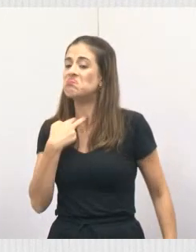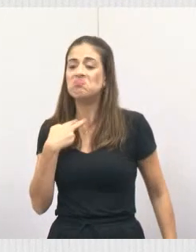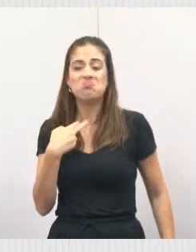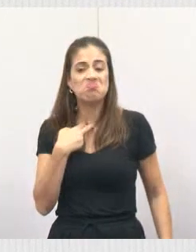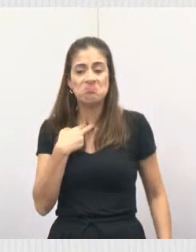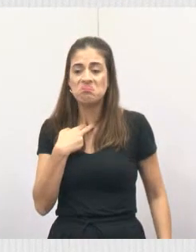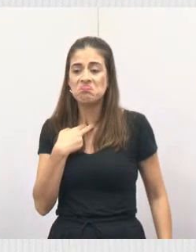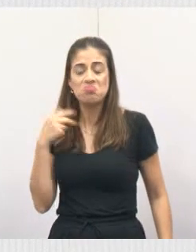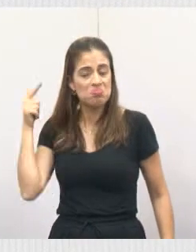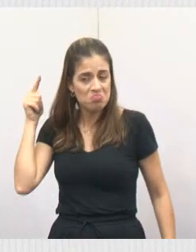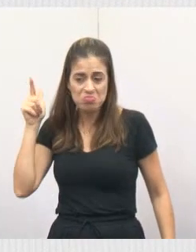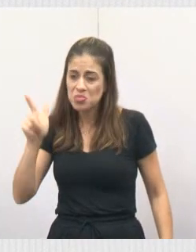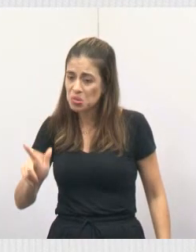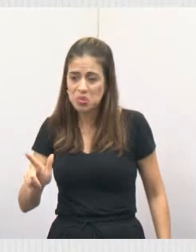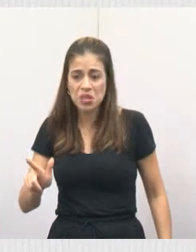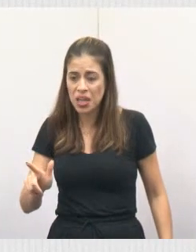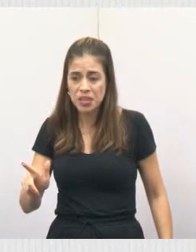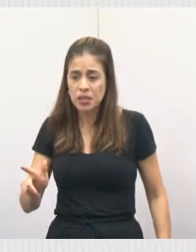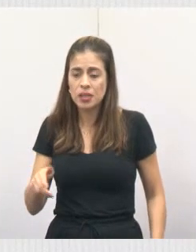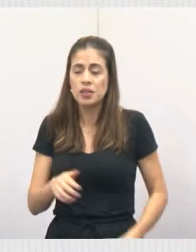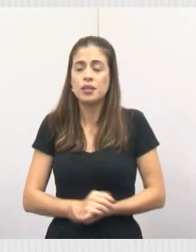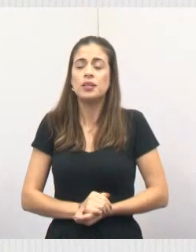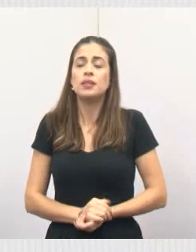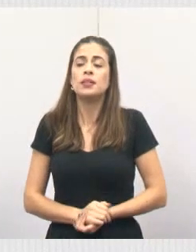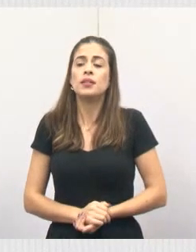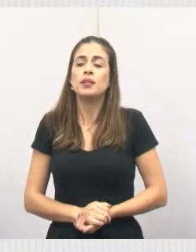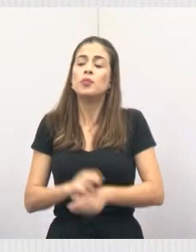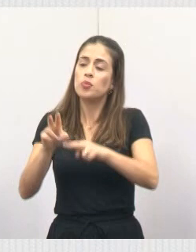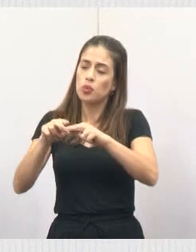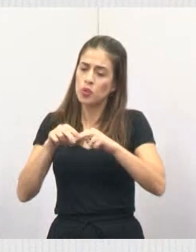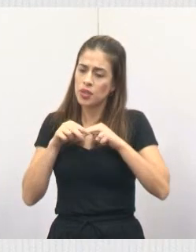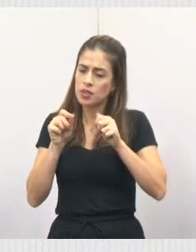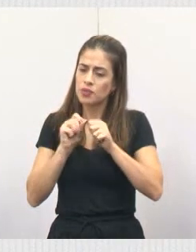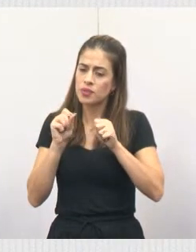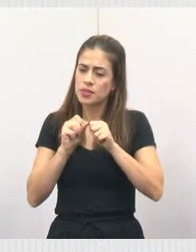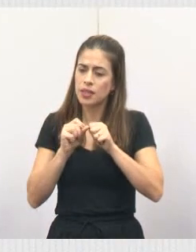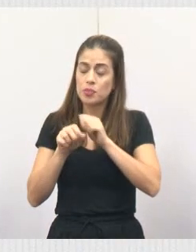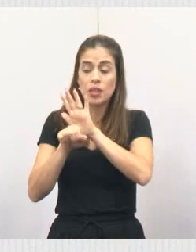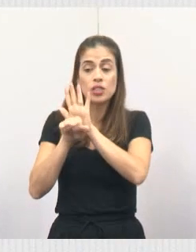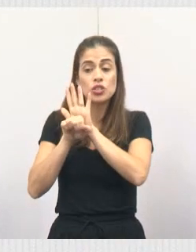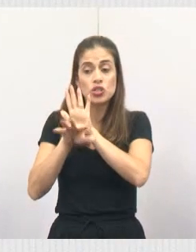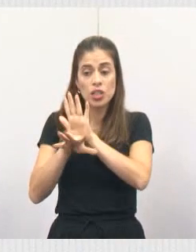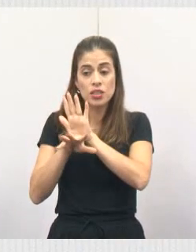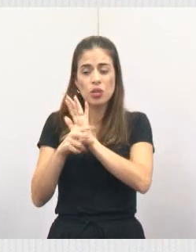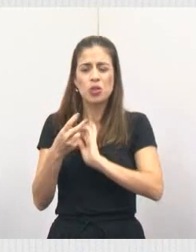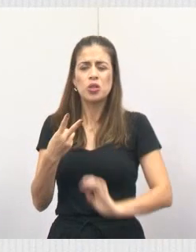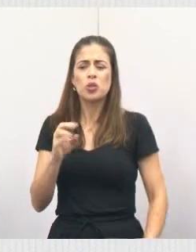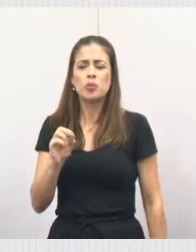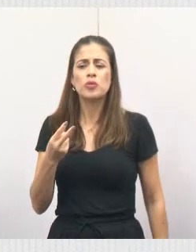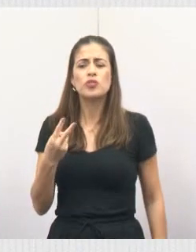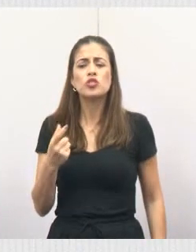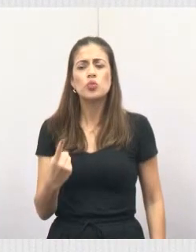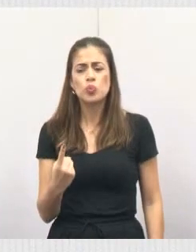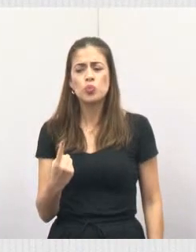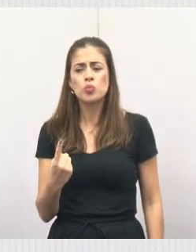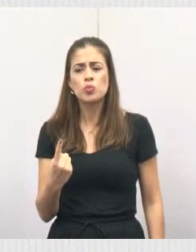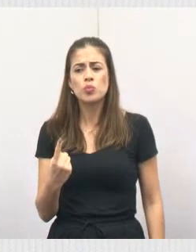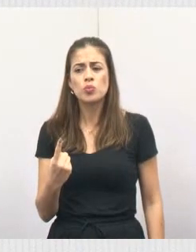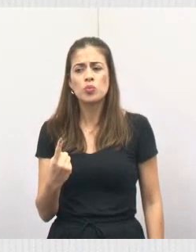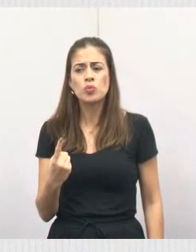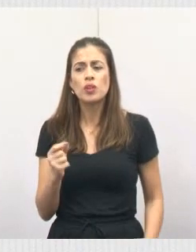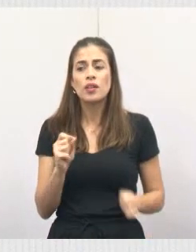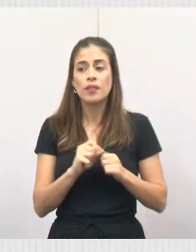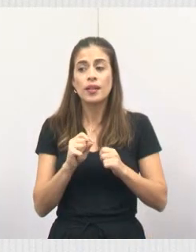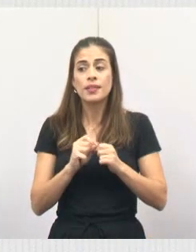reduzida, também não consegue passar por ali. Por isso, nós fizemos a indicação lá em 2021 para que